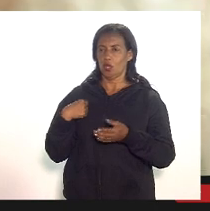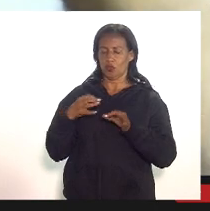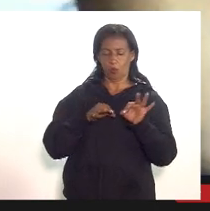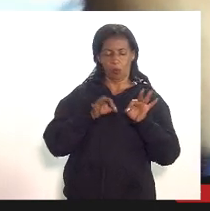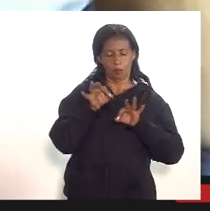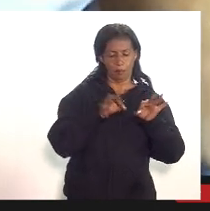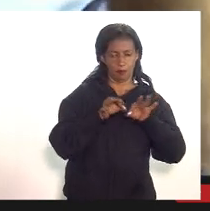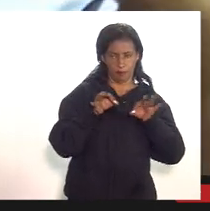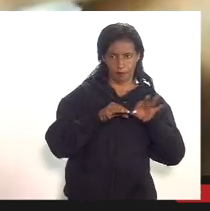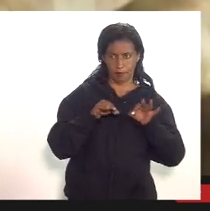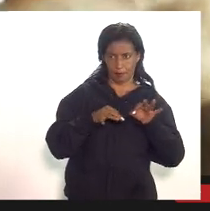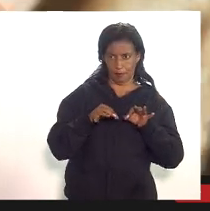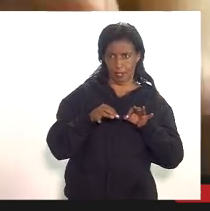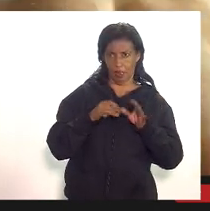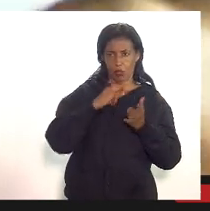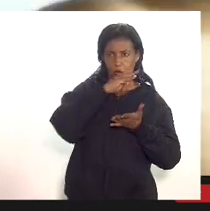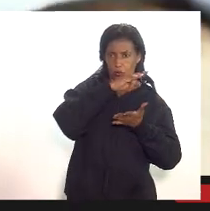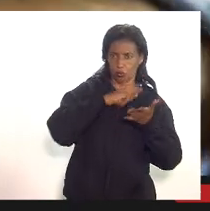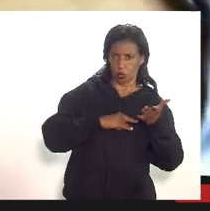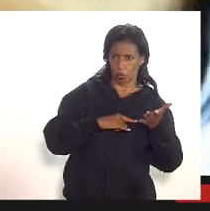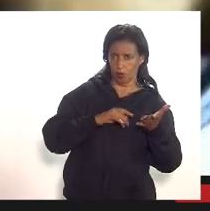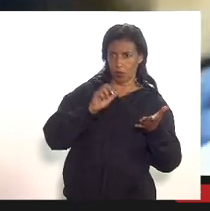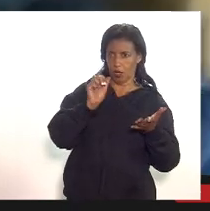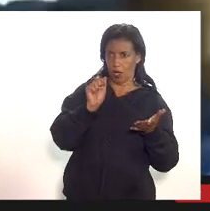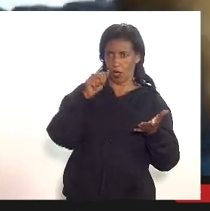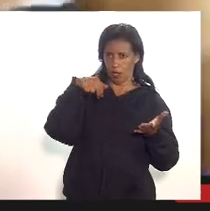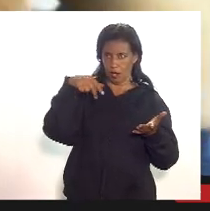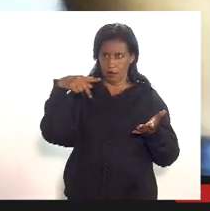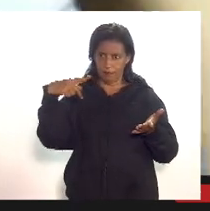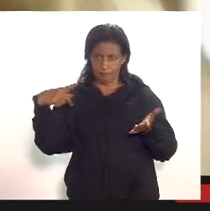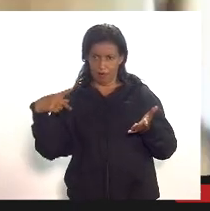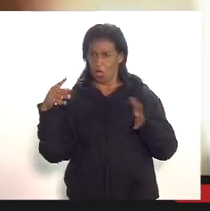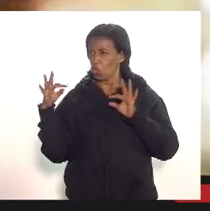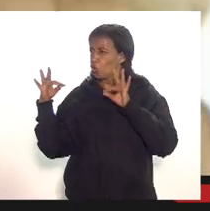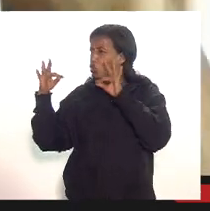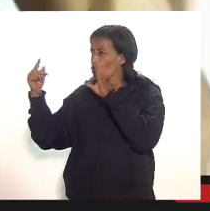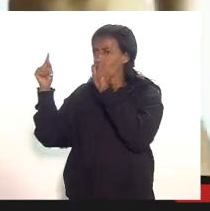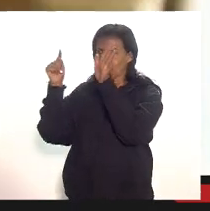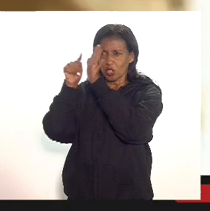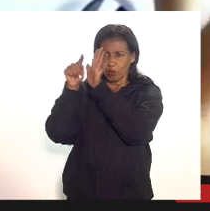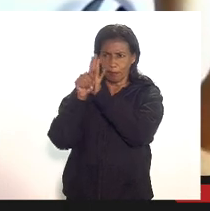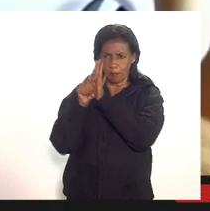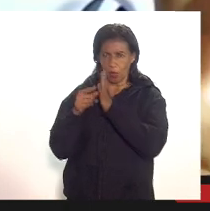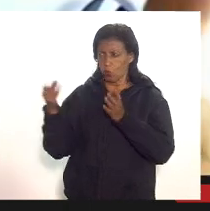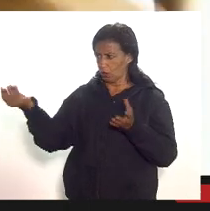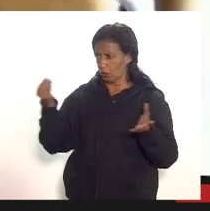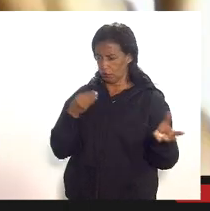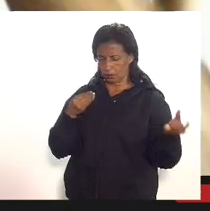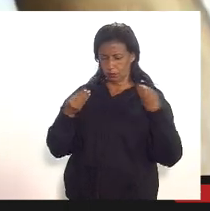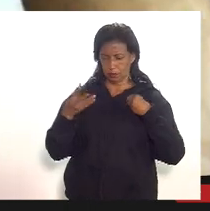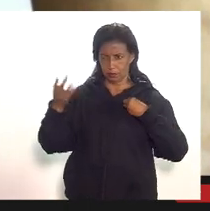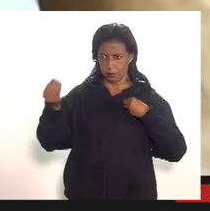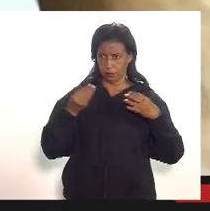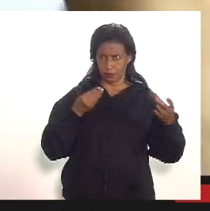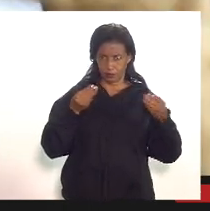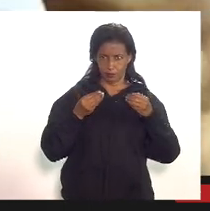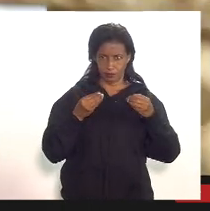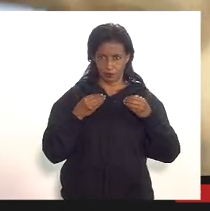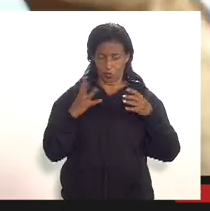fazenda da procuradoria geral a síntese das perguntas de todos os deputados eu tenho que receber antes nós vamos